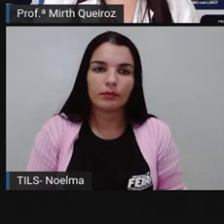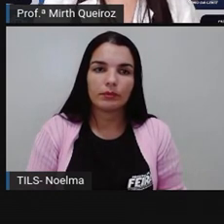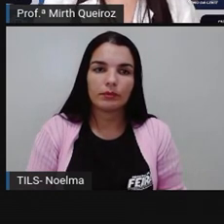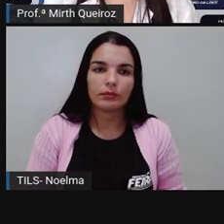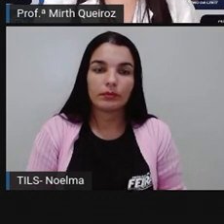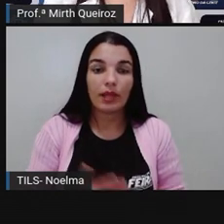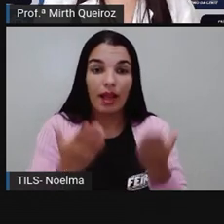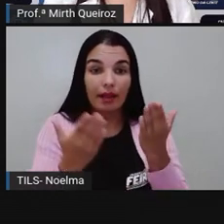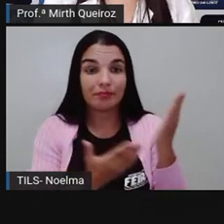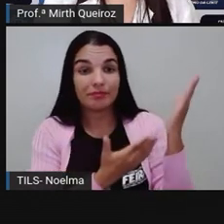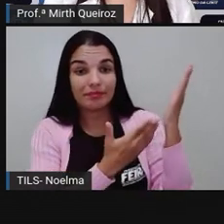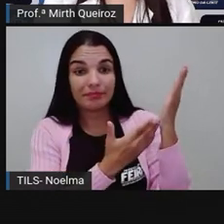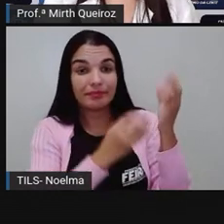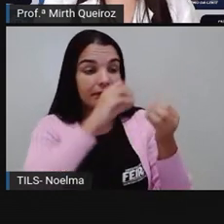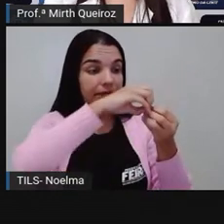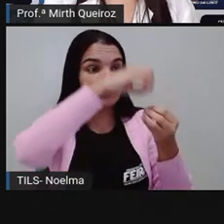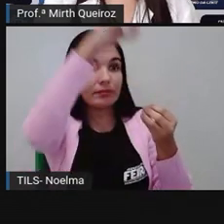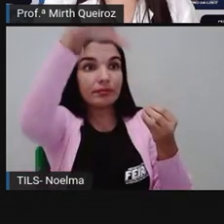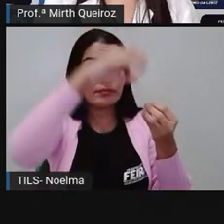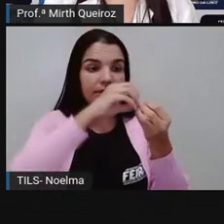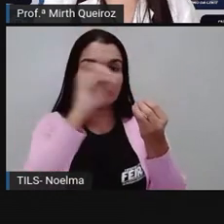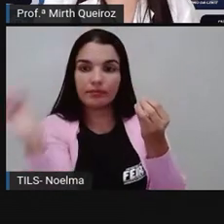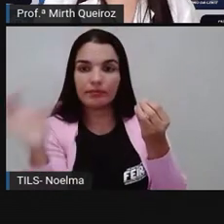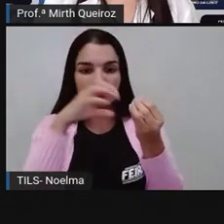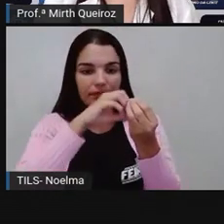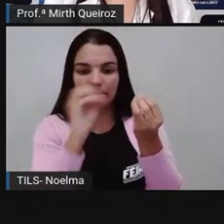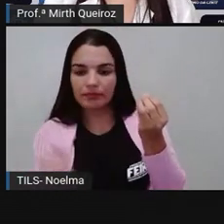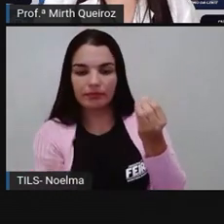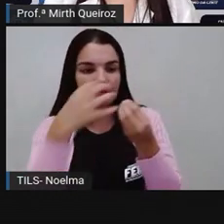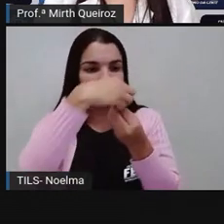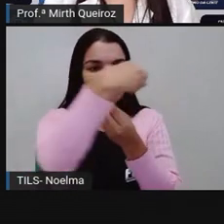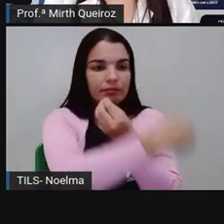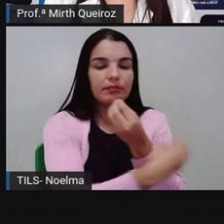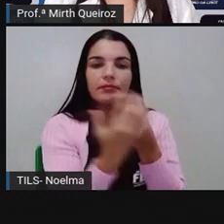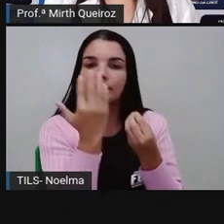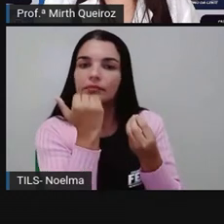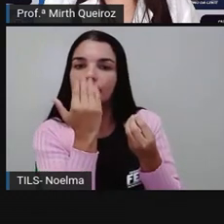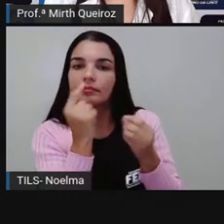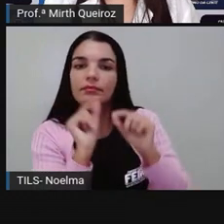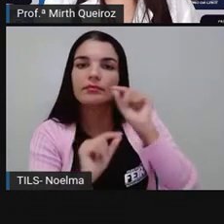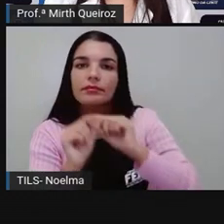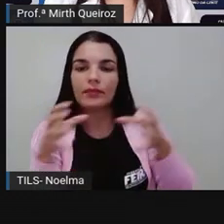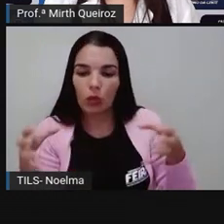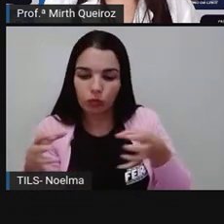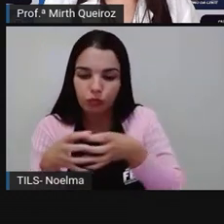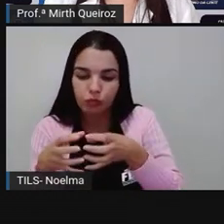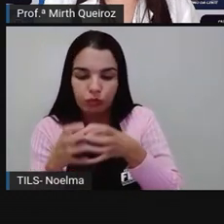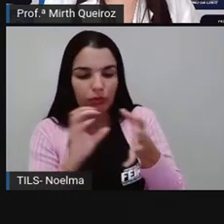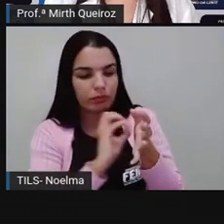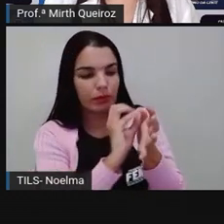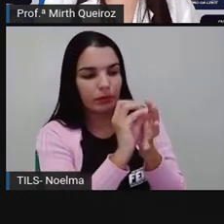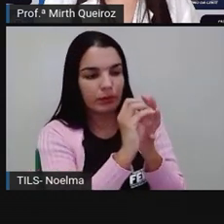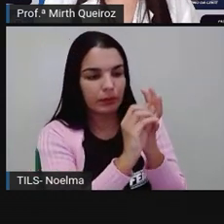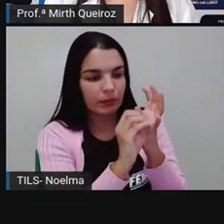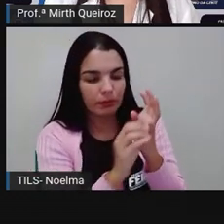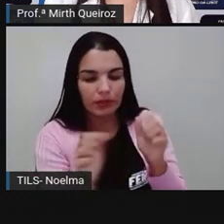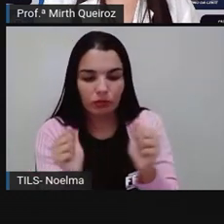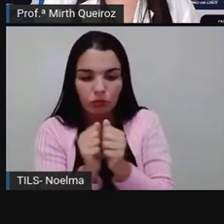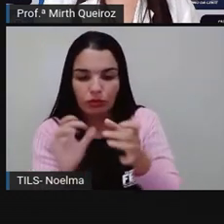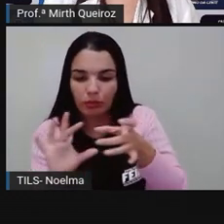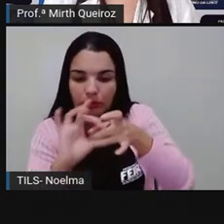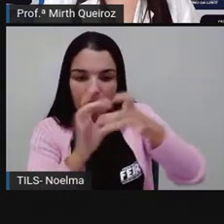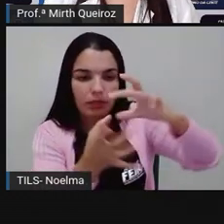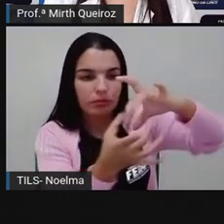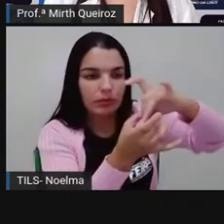Aqui nós temos as teias alimentares. Uma teia alimentar é um conjunto de cadeias alimentares interligadas entre si.